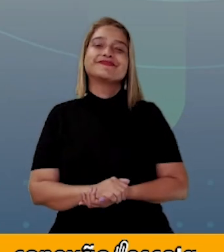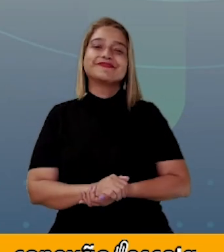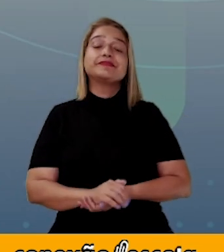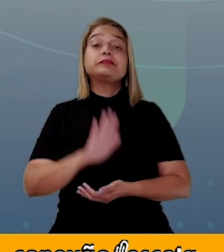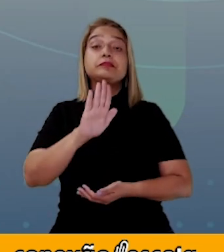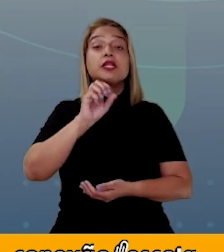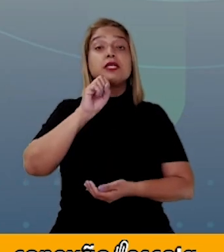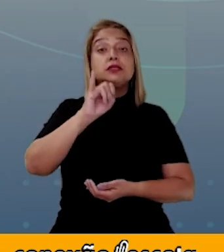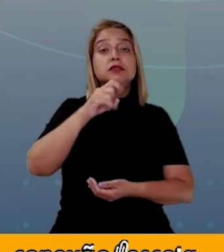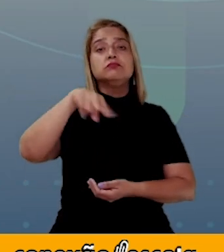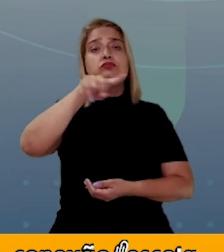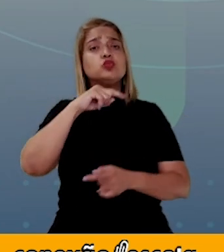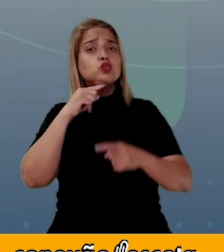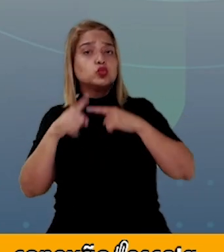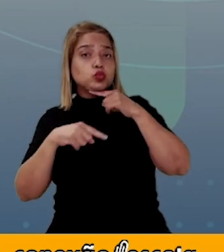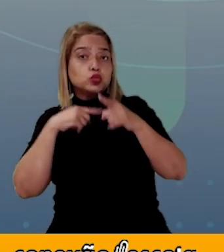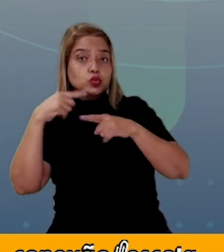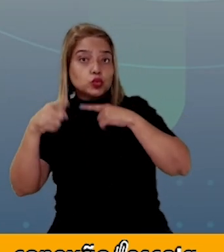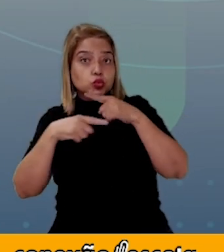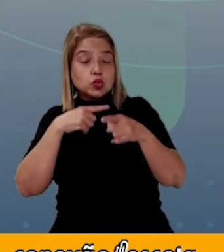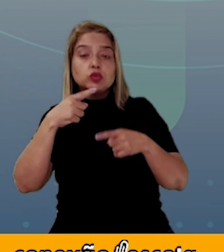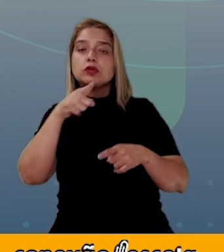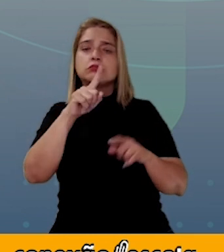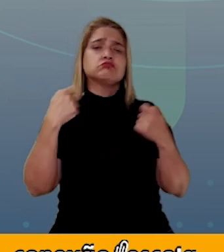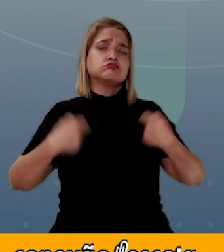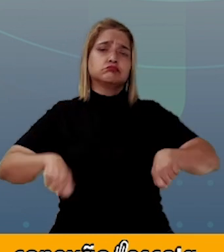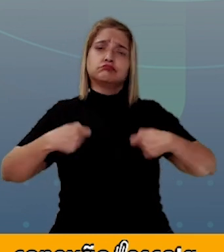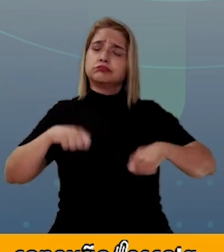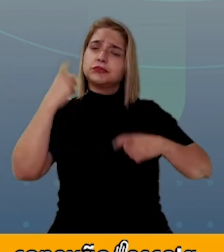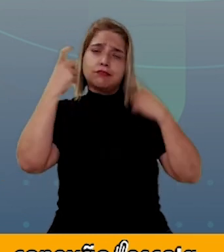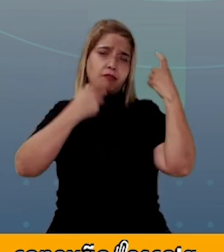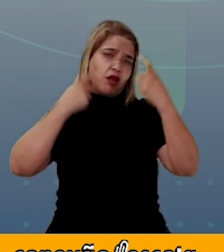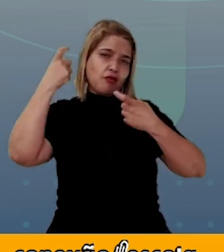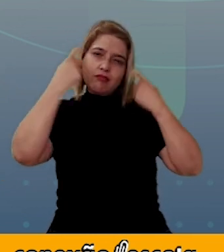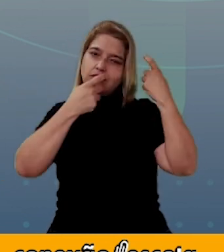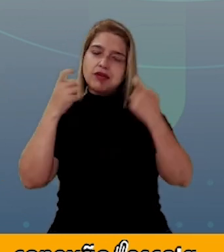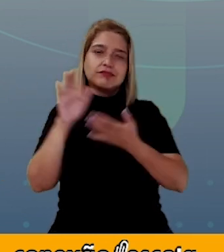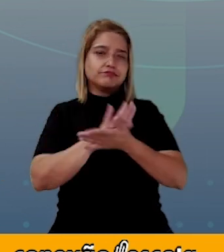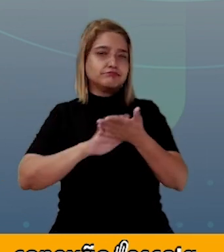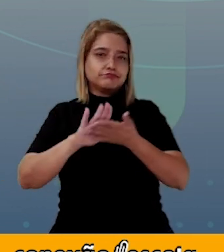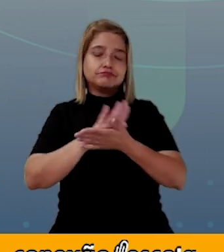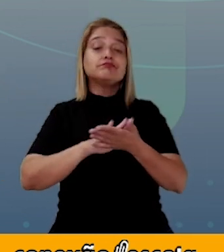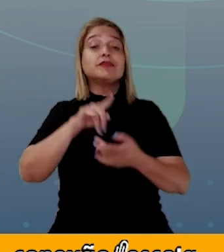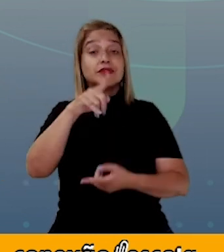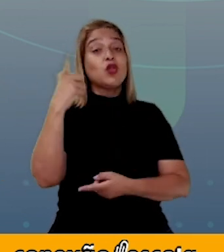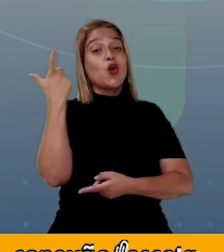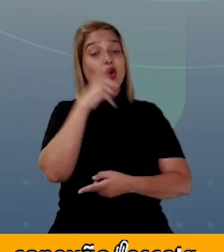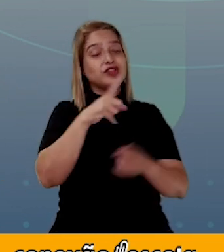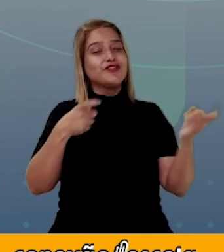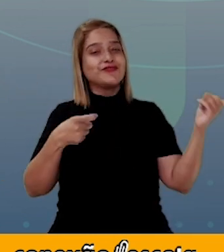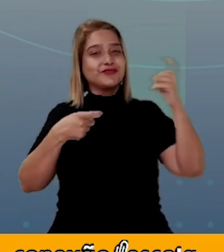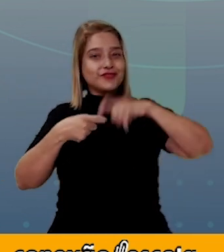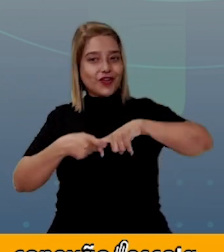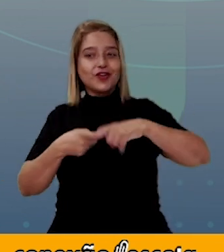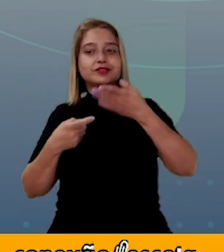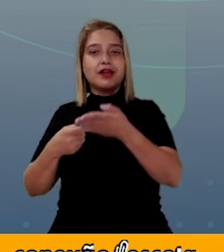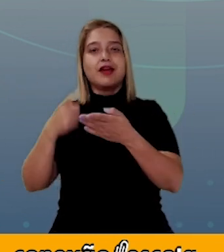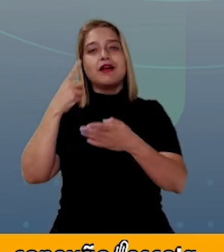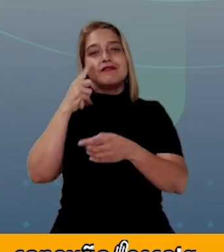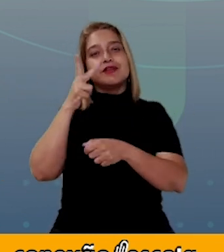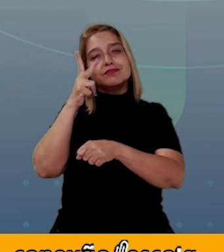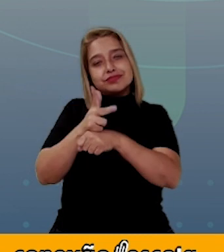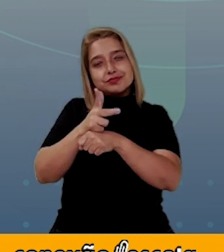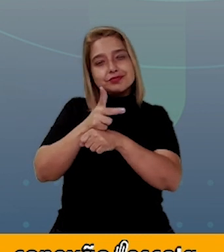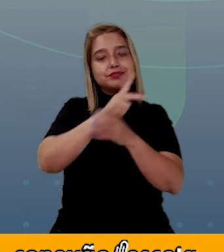E se ficou alguma dúvida, não precisa ficar chateado. É só retornar e assistir